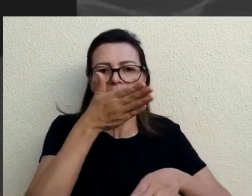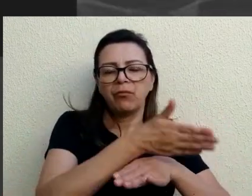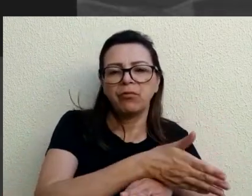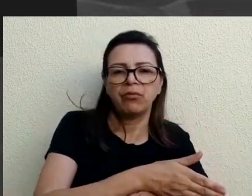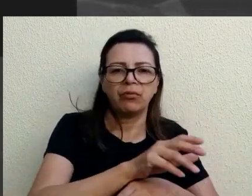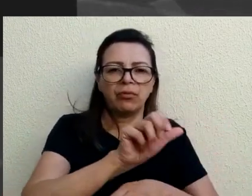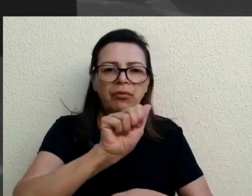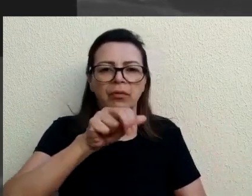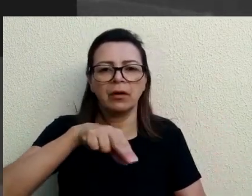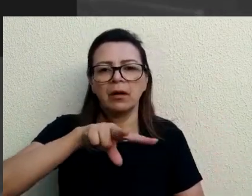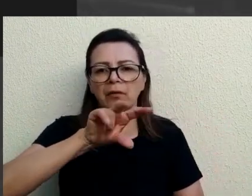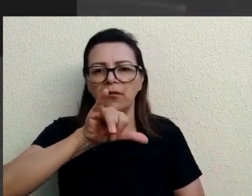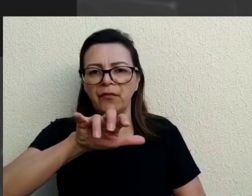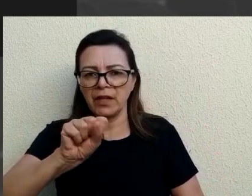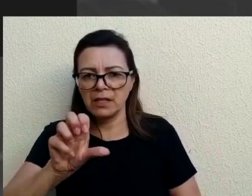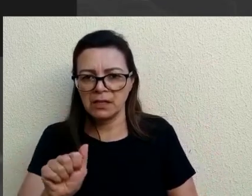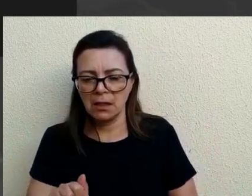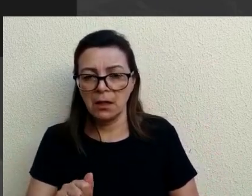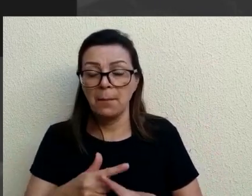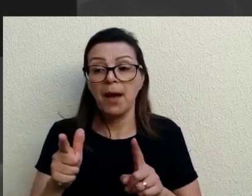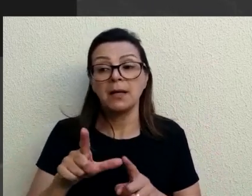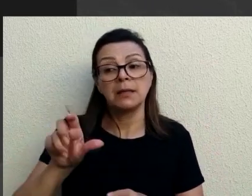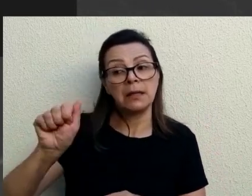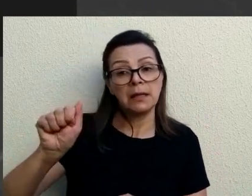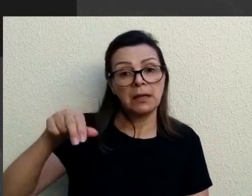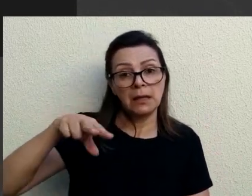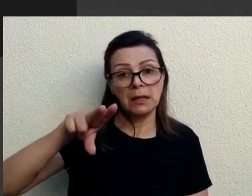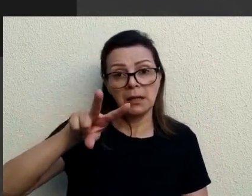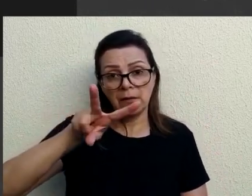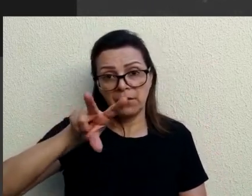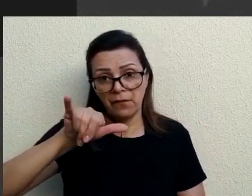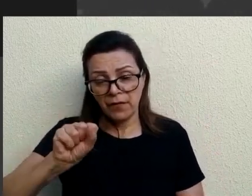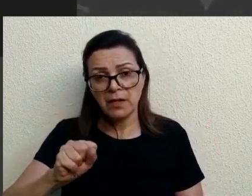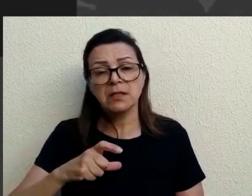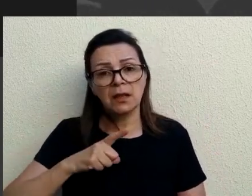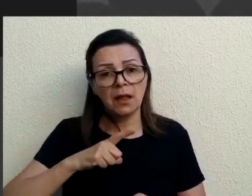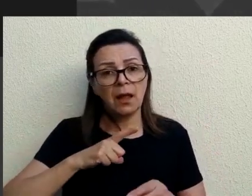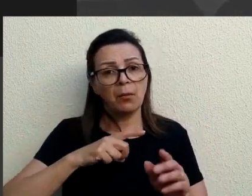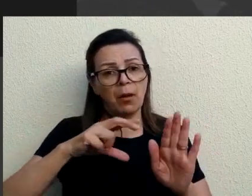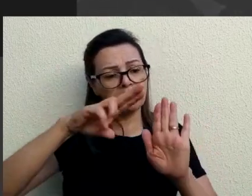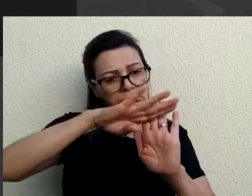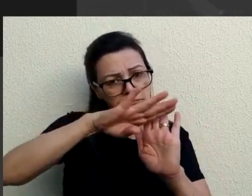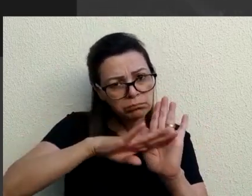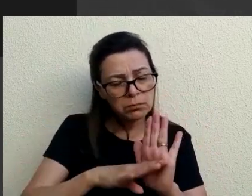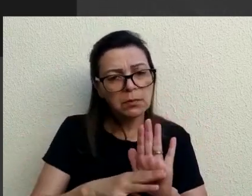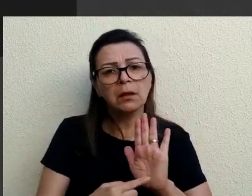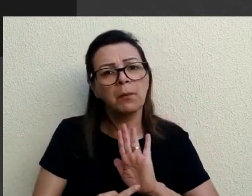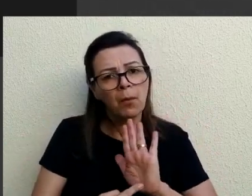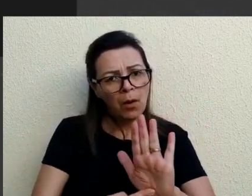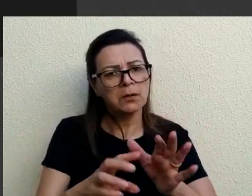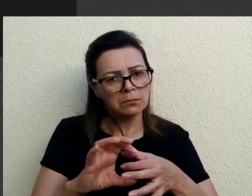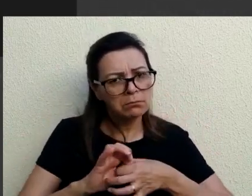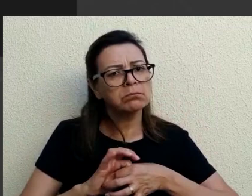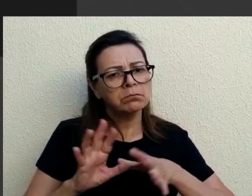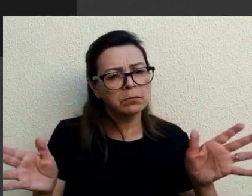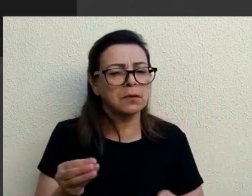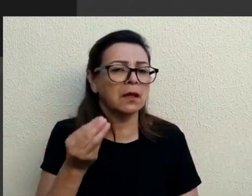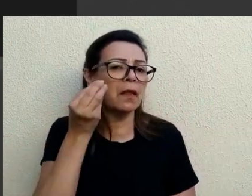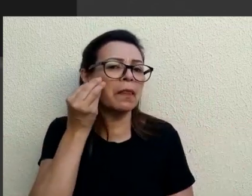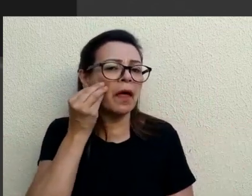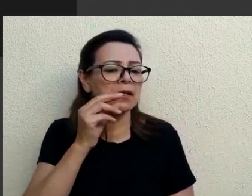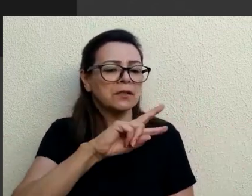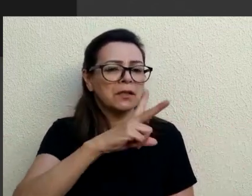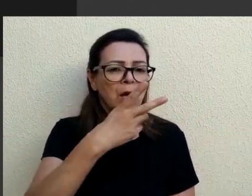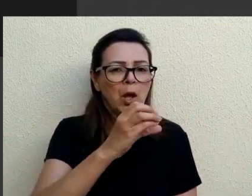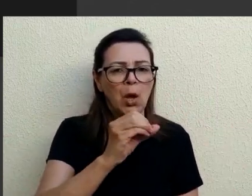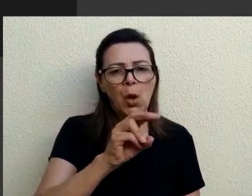só que existe uma regulamentação da própria Anvisa que permite o uso de testes chamados testes em house, que o teste que a gente está fazendo.